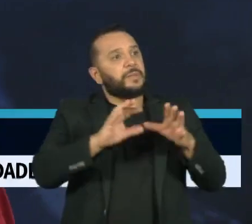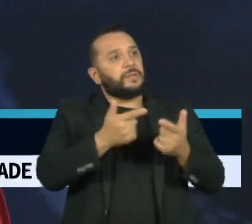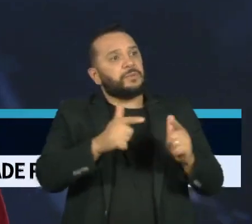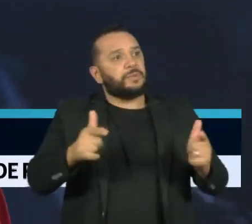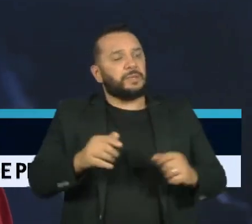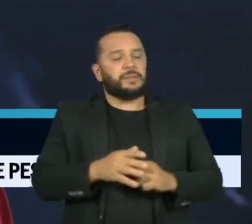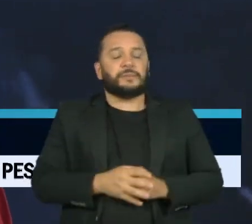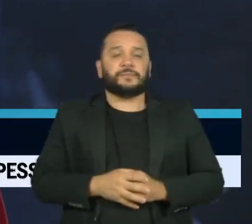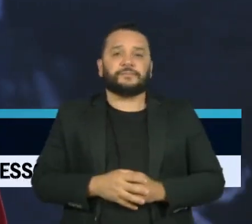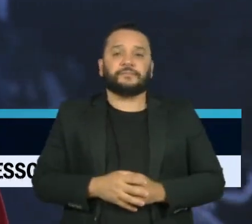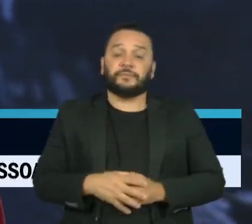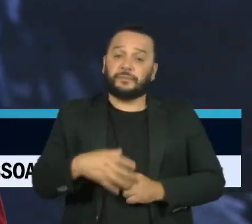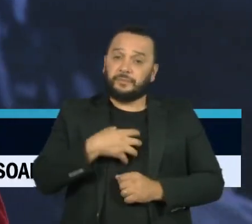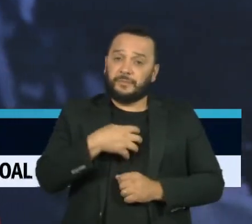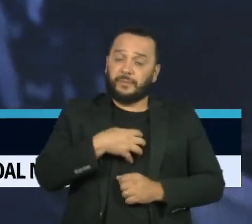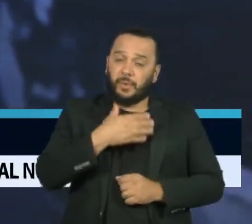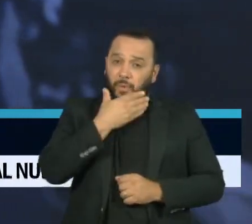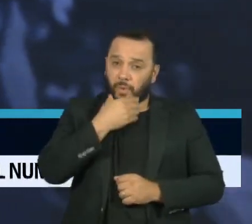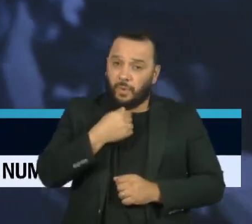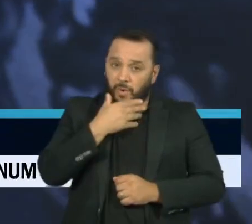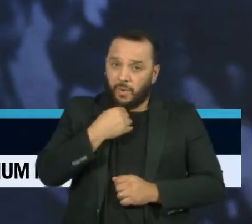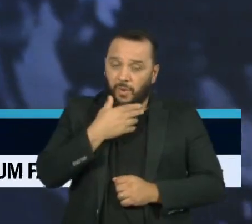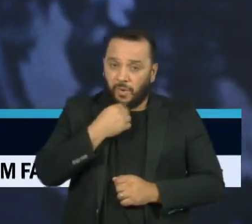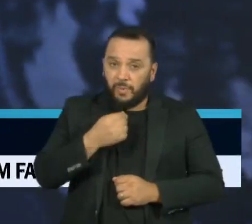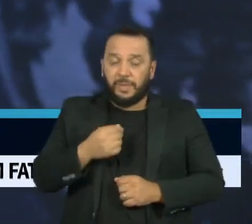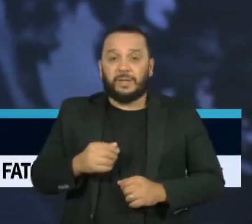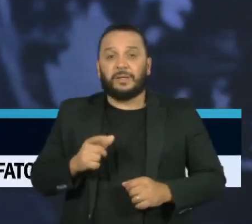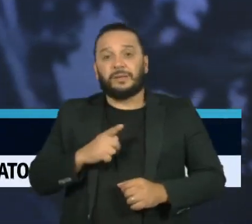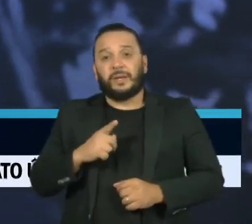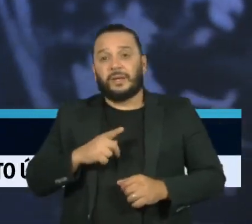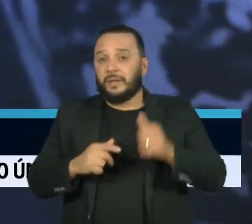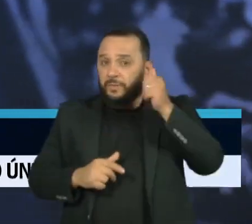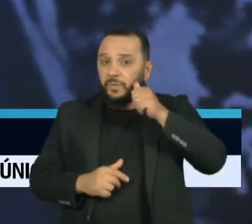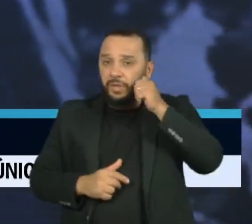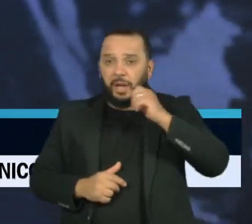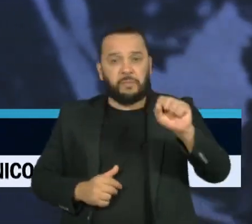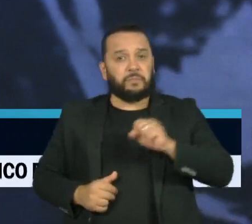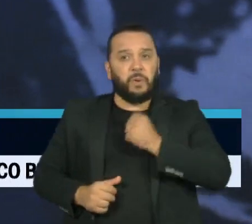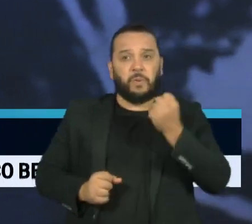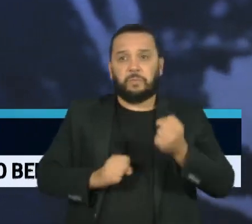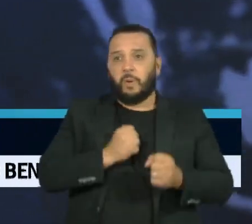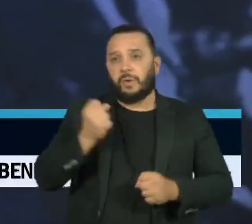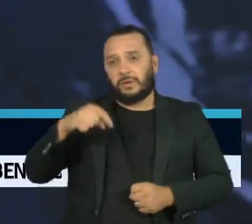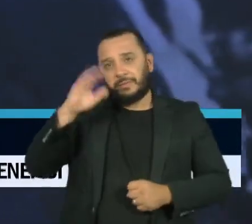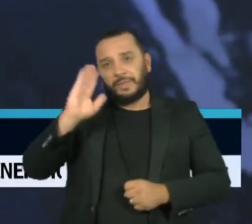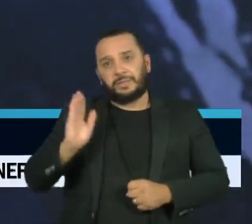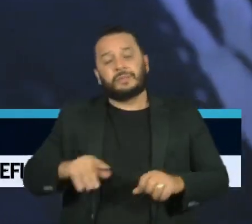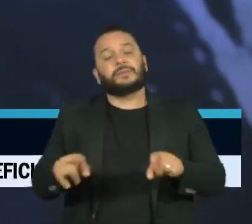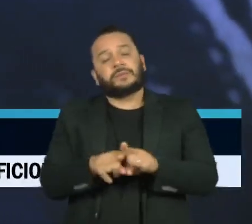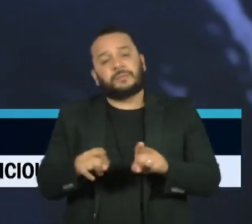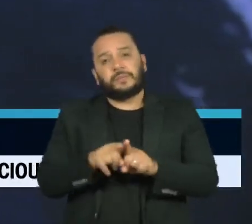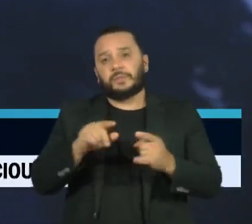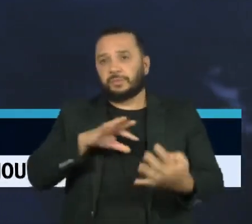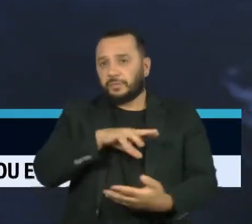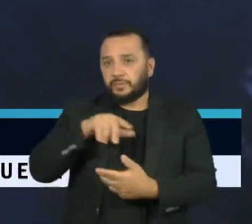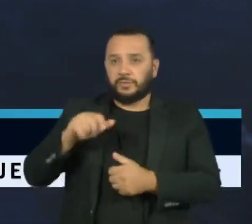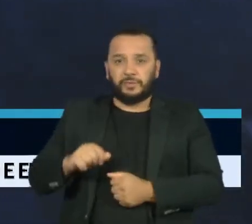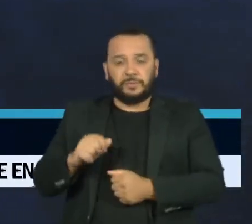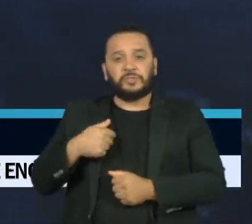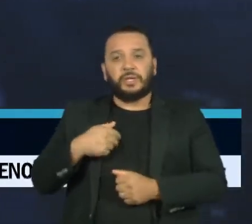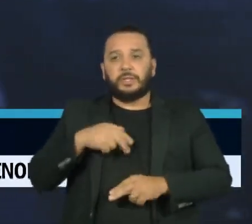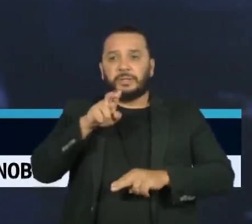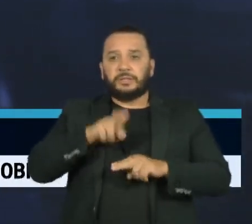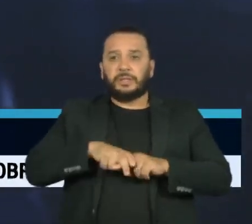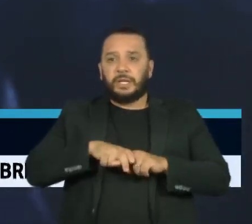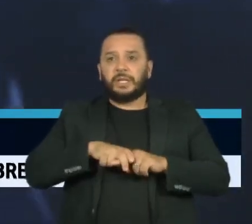Um comportamento masculino tem despertado a indignação de mulheres no Brasil e no mundo. O manspreading, ou sentar-se de pernas